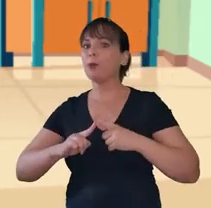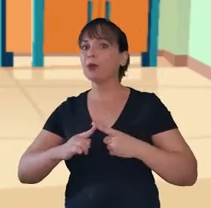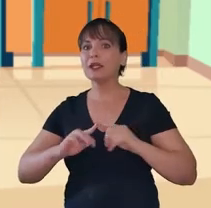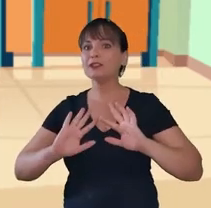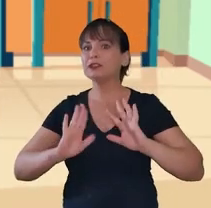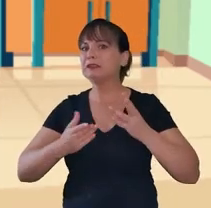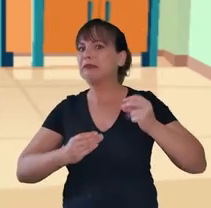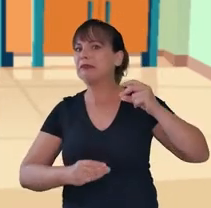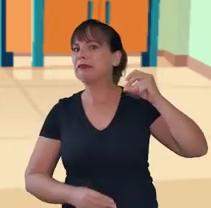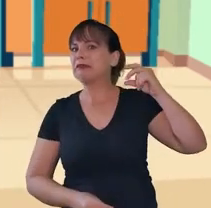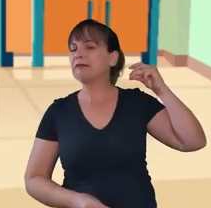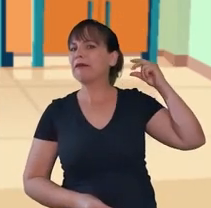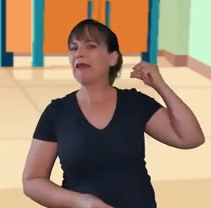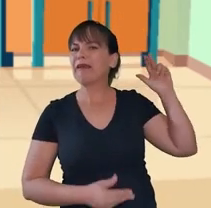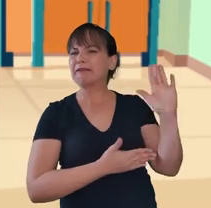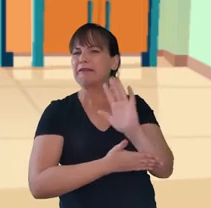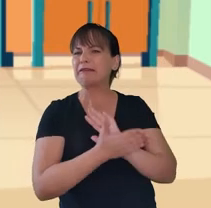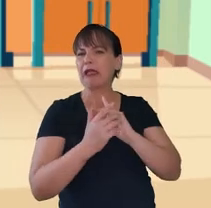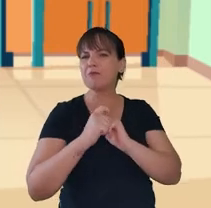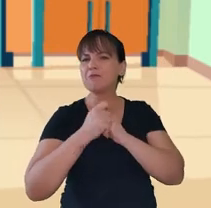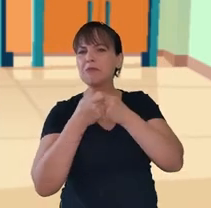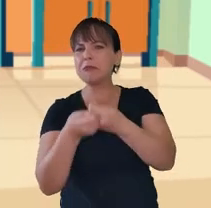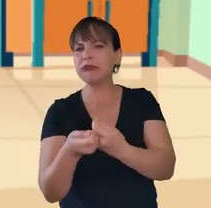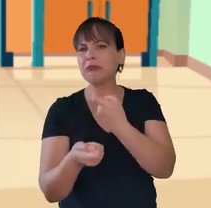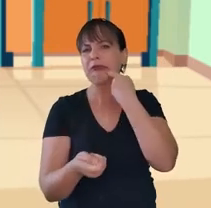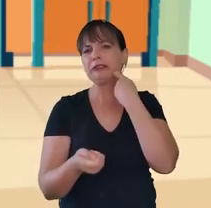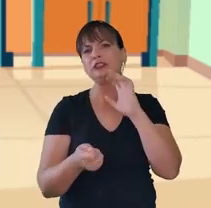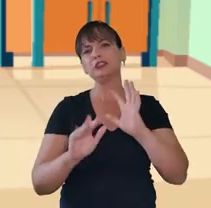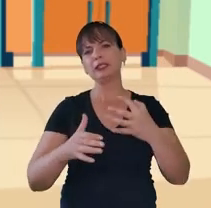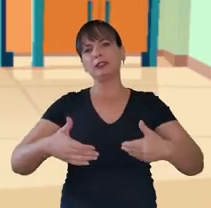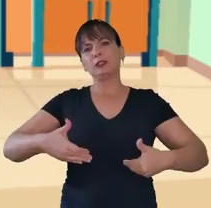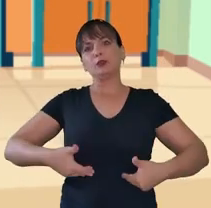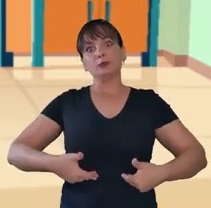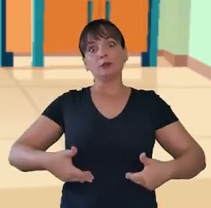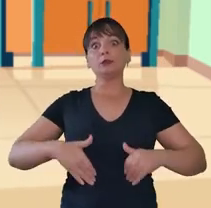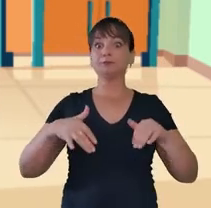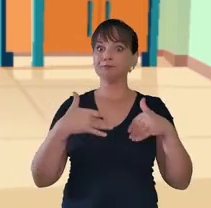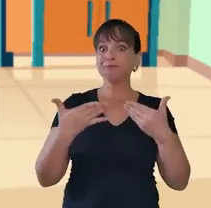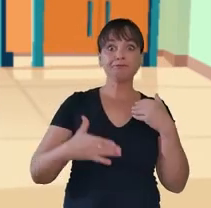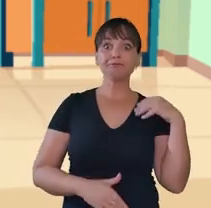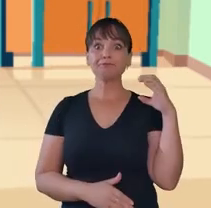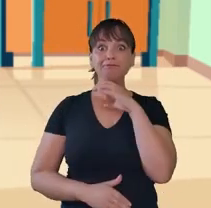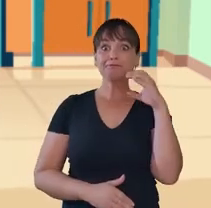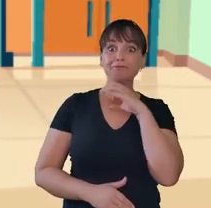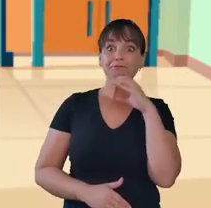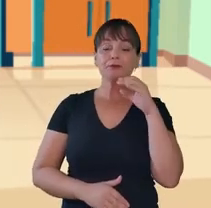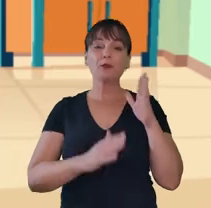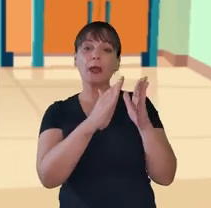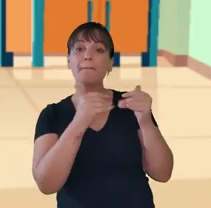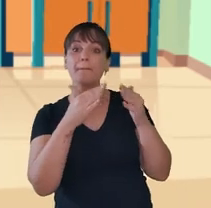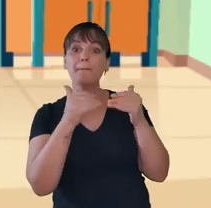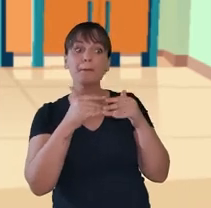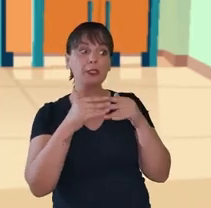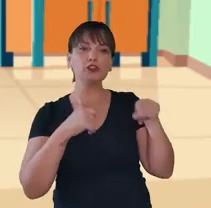faziam muitos dias que eles não pescavam e já passavam fome. Então, ele imediatamente pediu